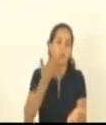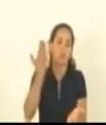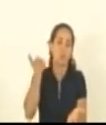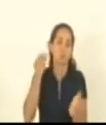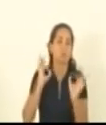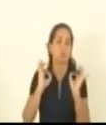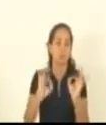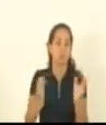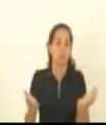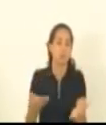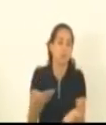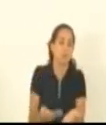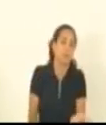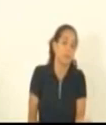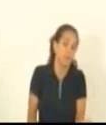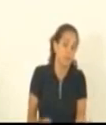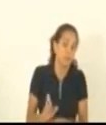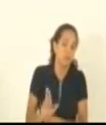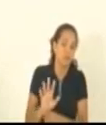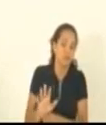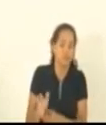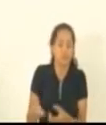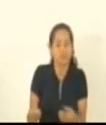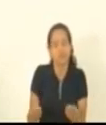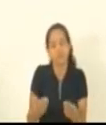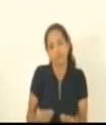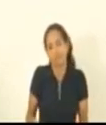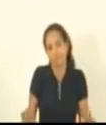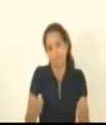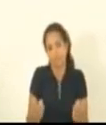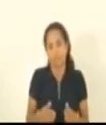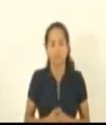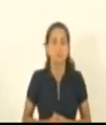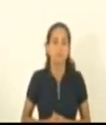capitão Assunção deputado Calegari